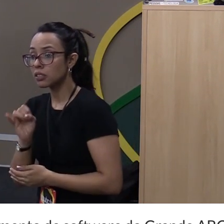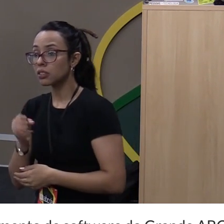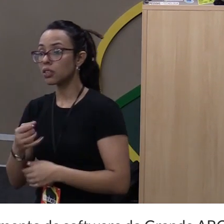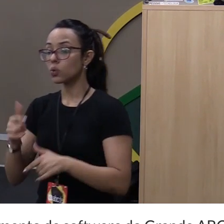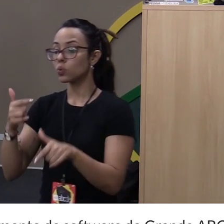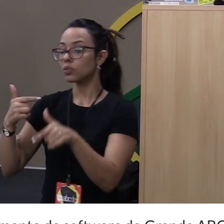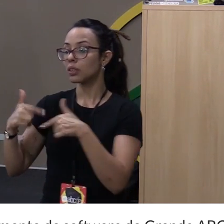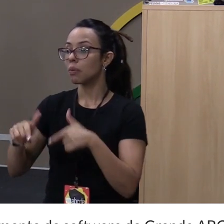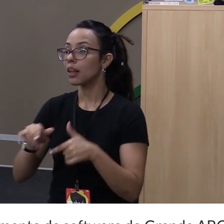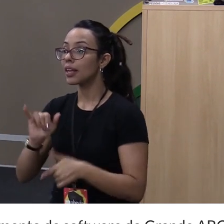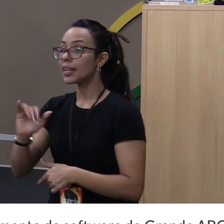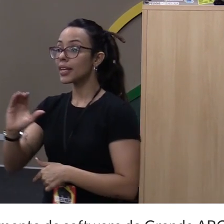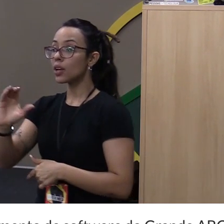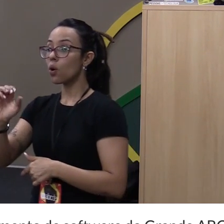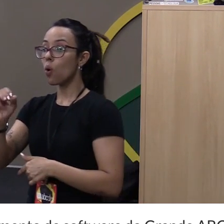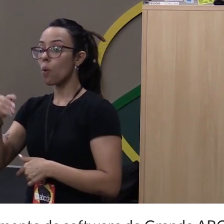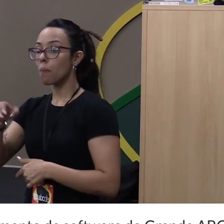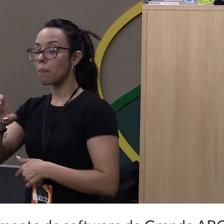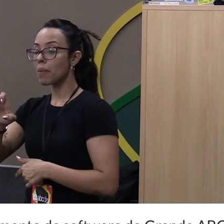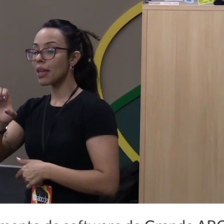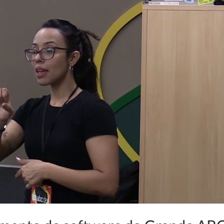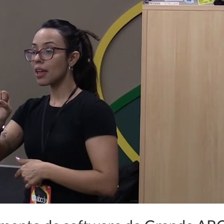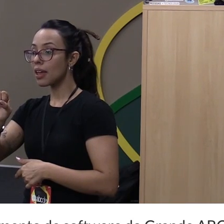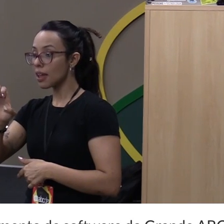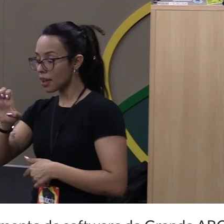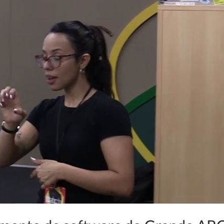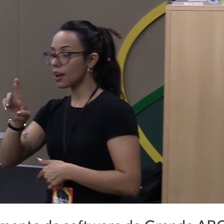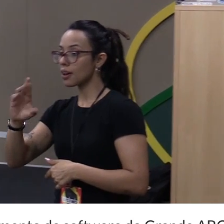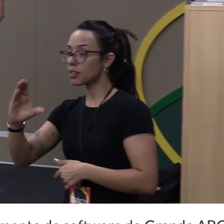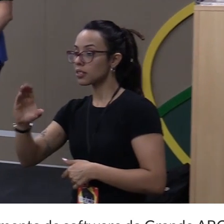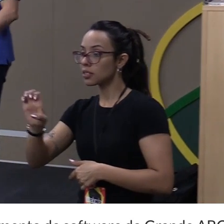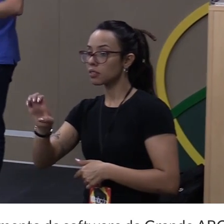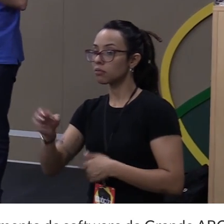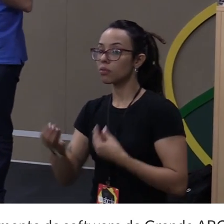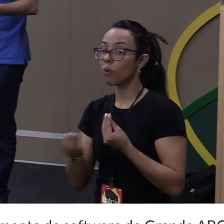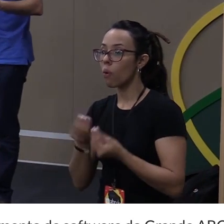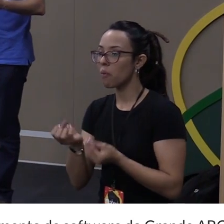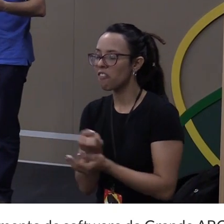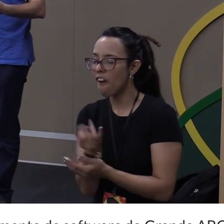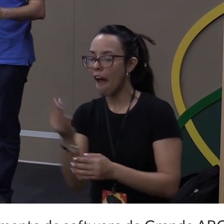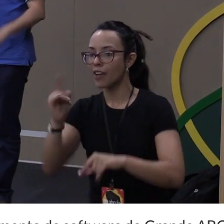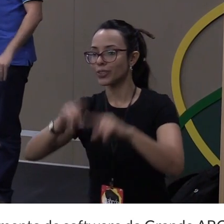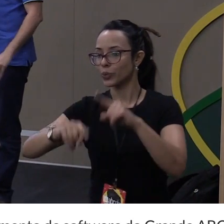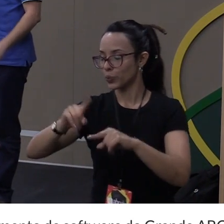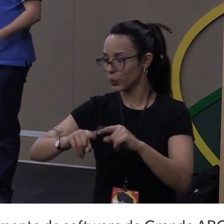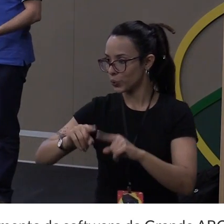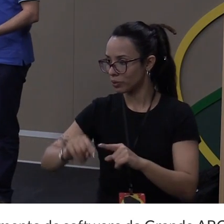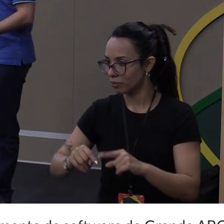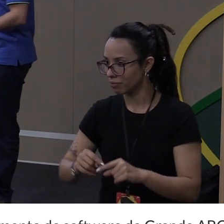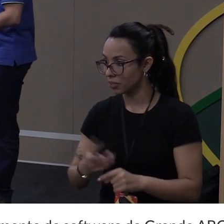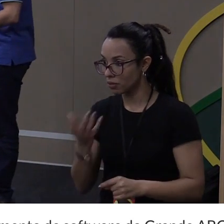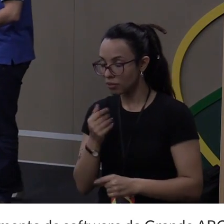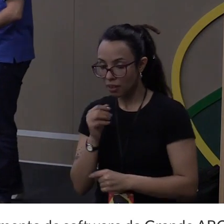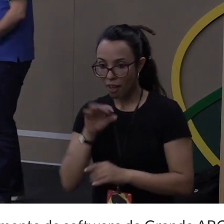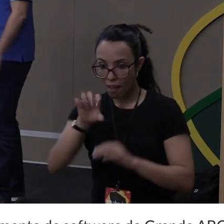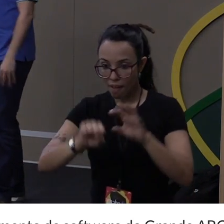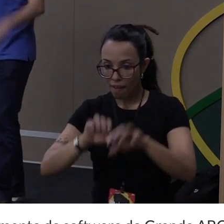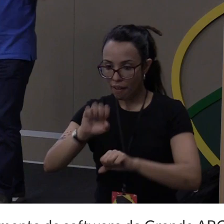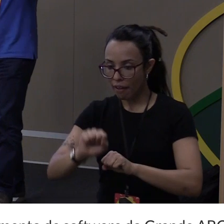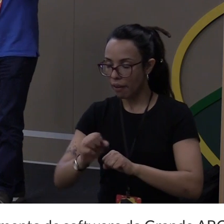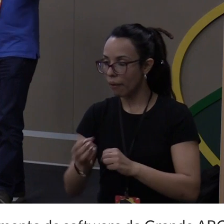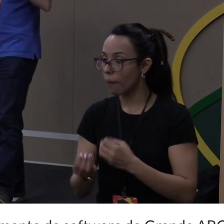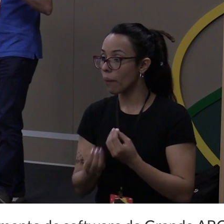milhares de produtos? Eu entro em um e-commerce qualquer, e eu quero obter as informações de milhares de produtos. O eu faço?